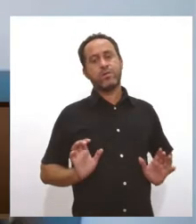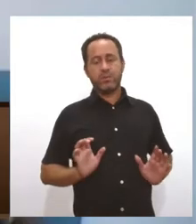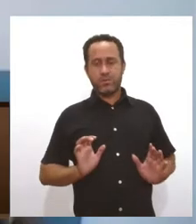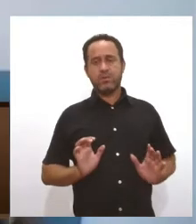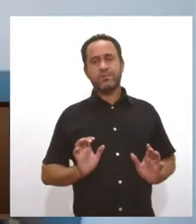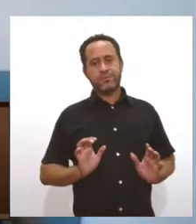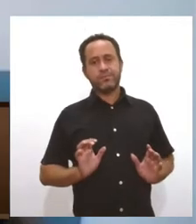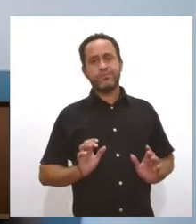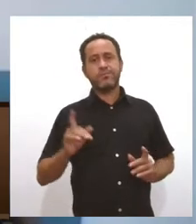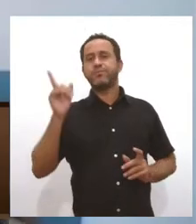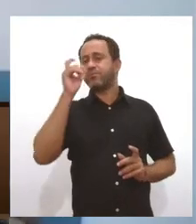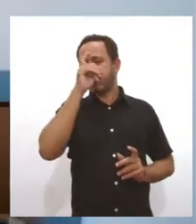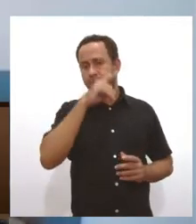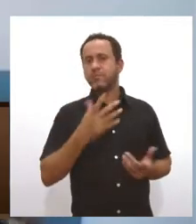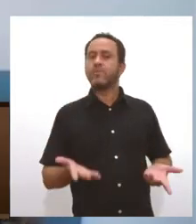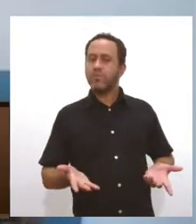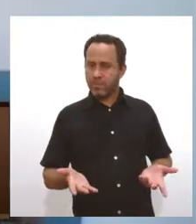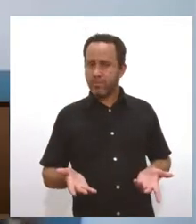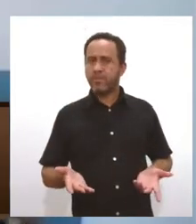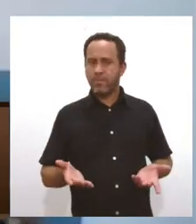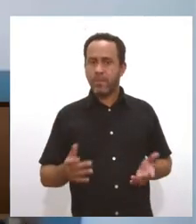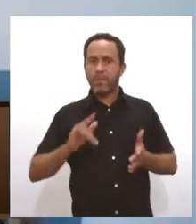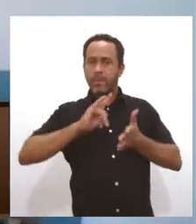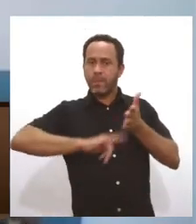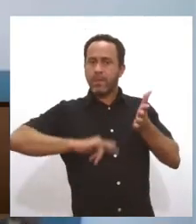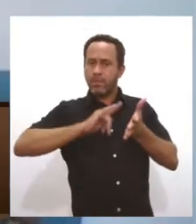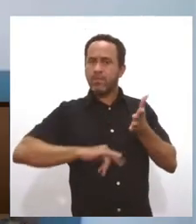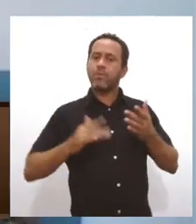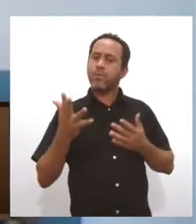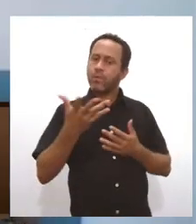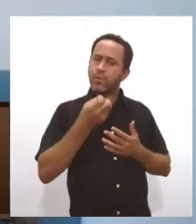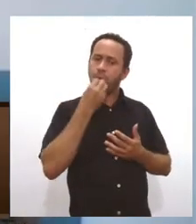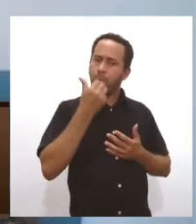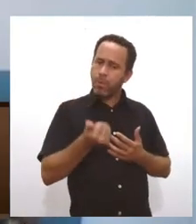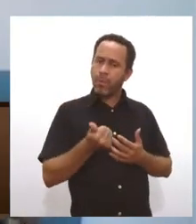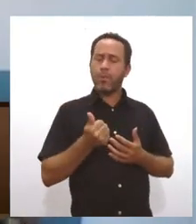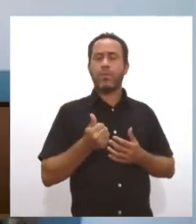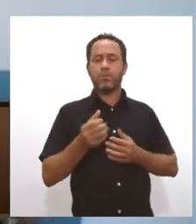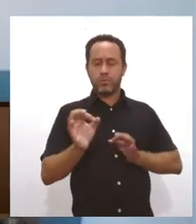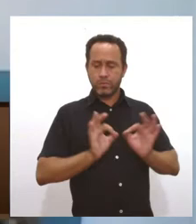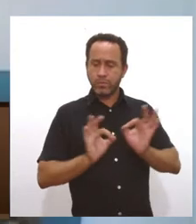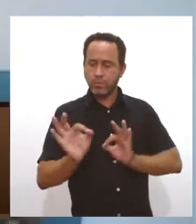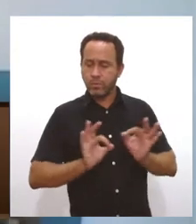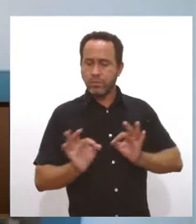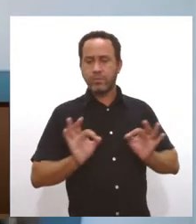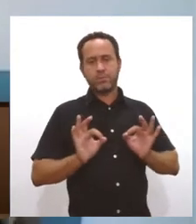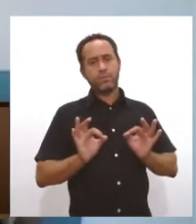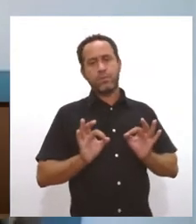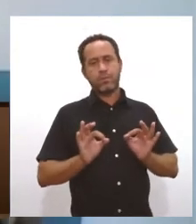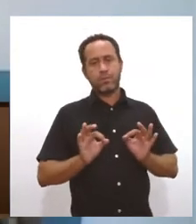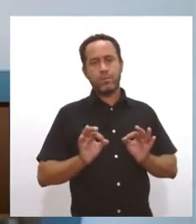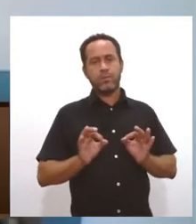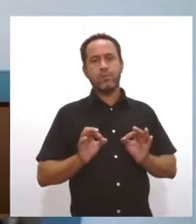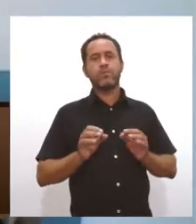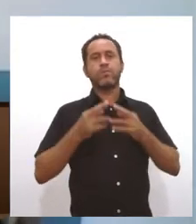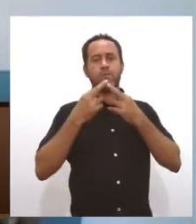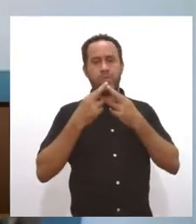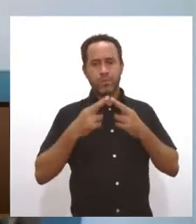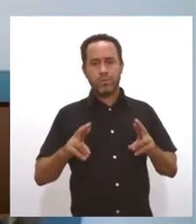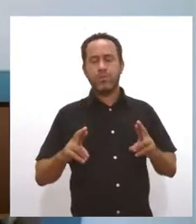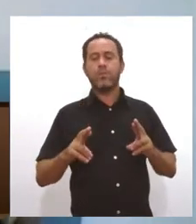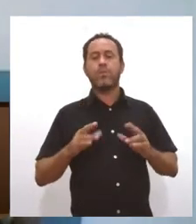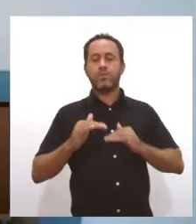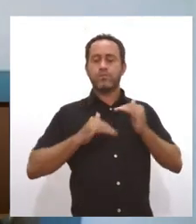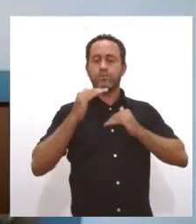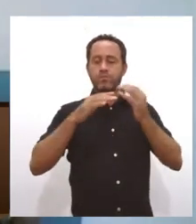processo bem difícil. Mas é um documento fantástico que, quando bem utilizado, Ele define, sim, o crescimento